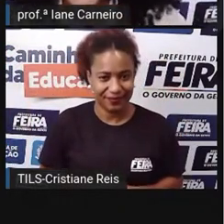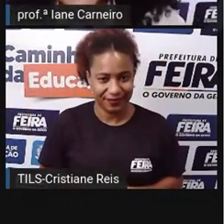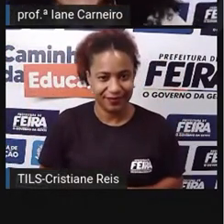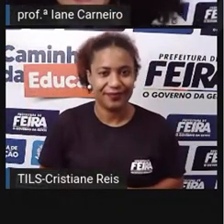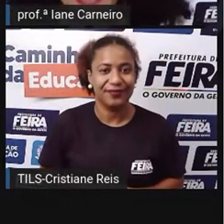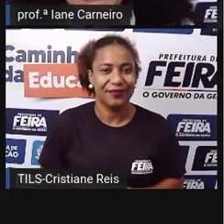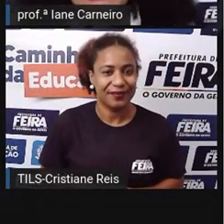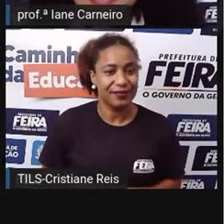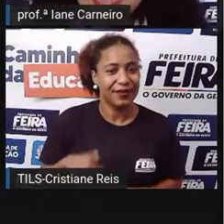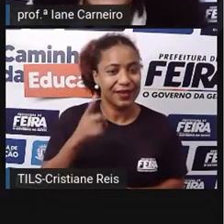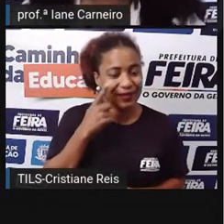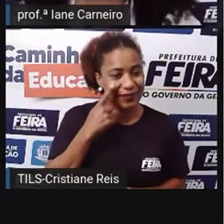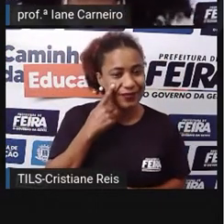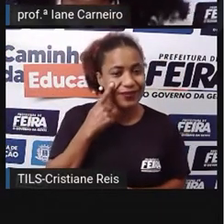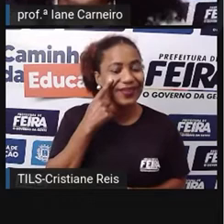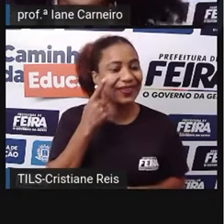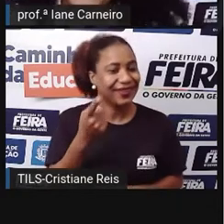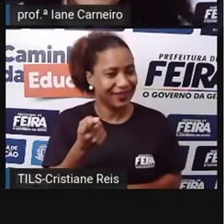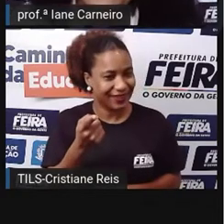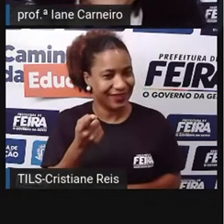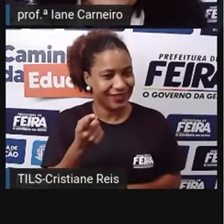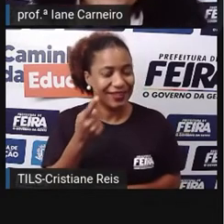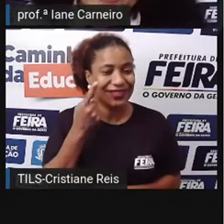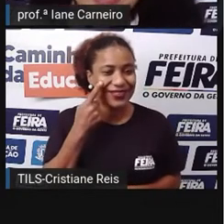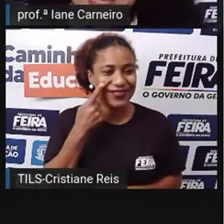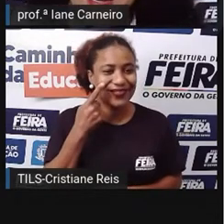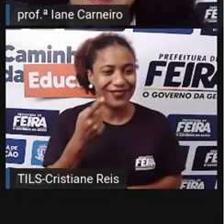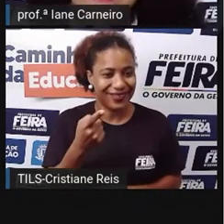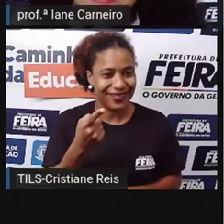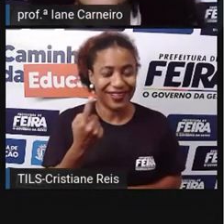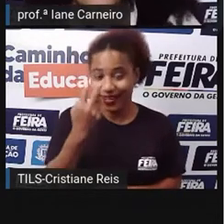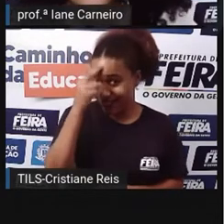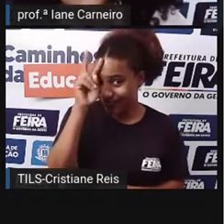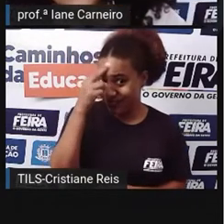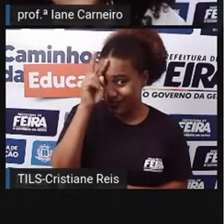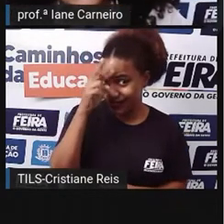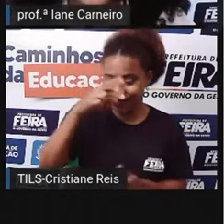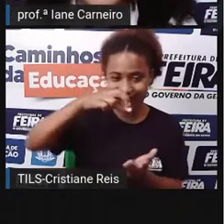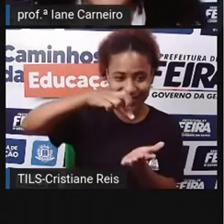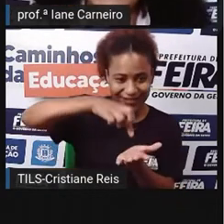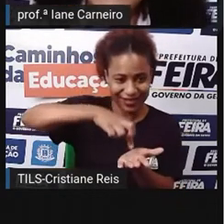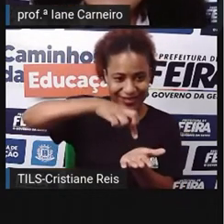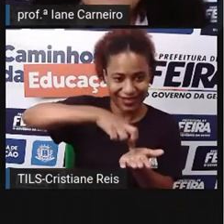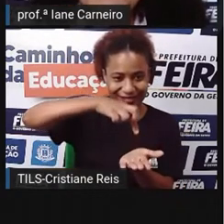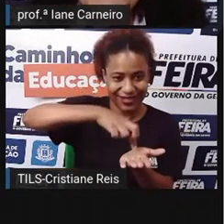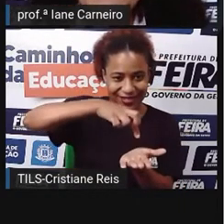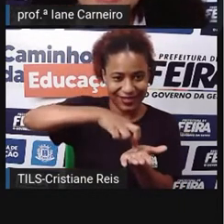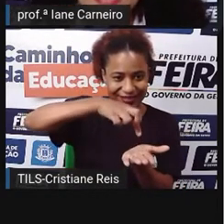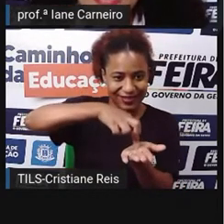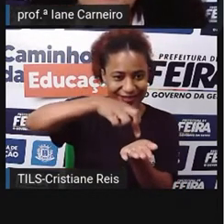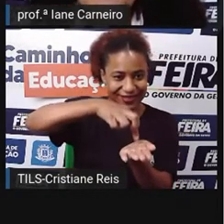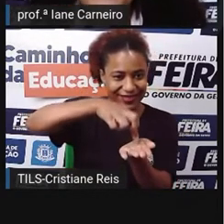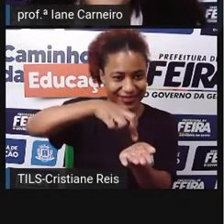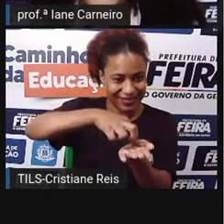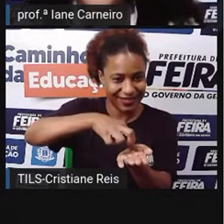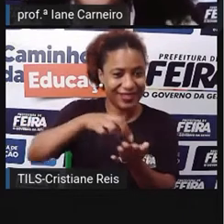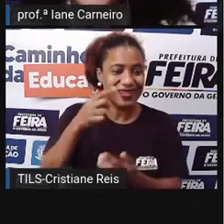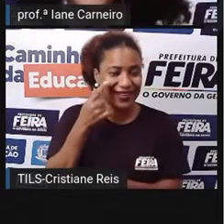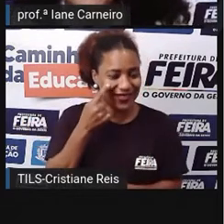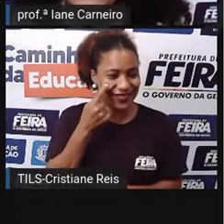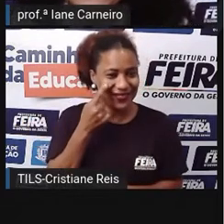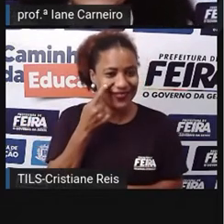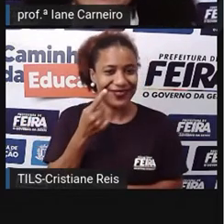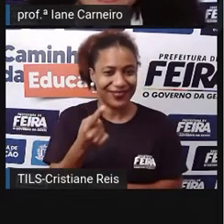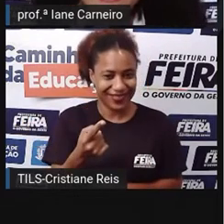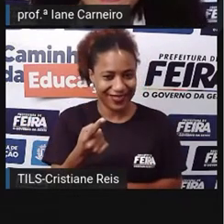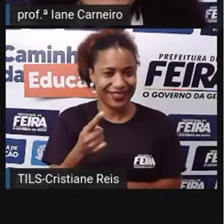Pró trouxe a lenda do Saci Pereire para vocês conhecerem. Vocês já ouviram falar dessa lenda? A Pró trouxe